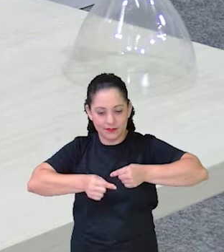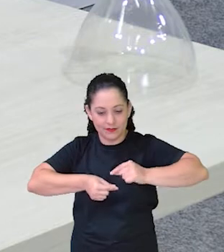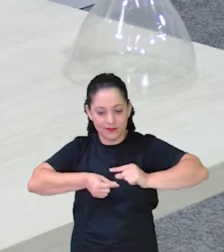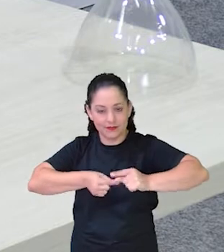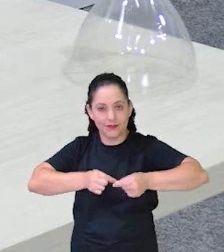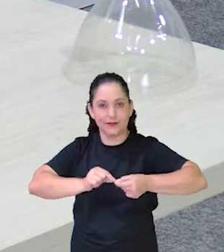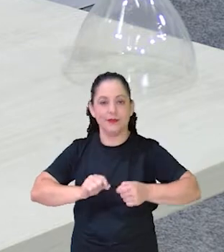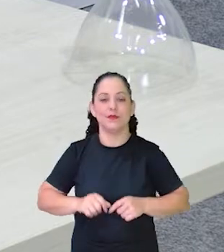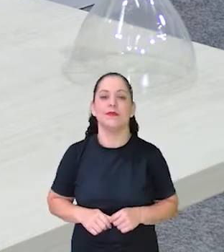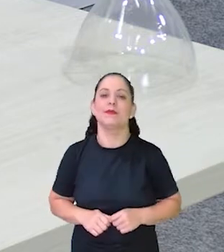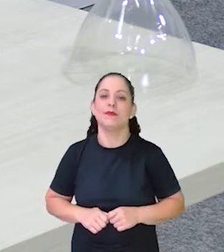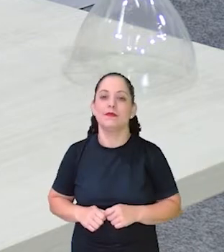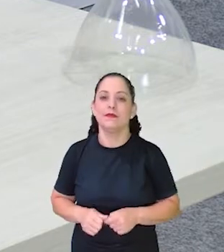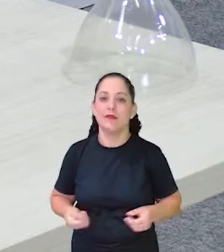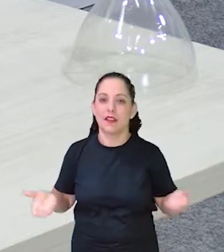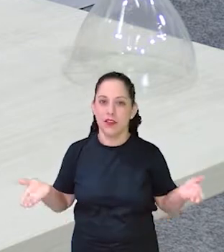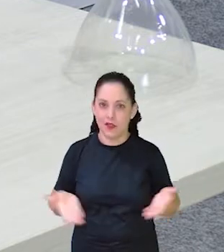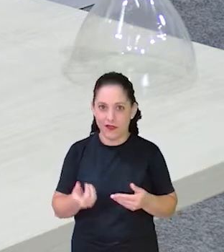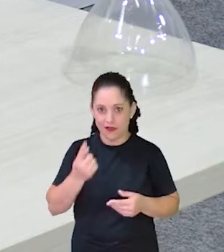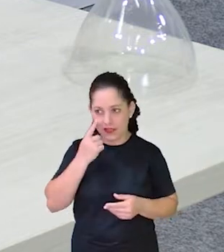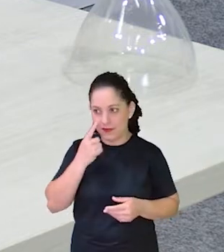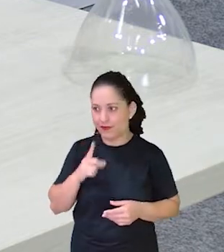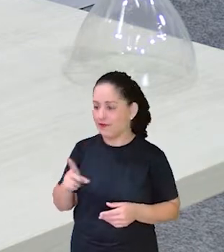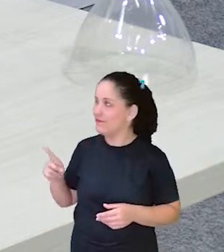Aqui ó Tão vendo aqui?